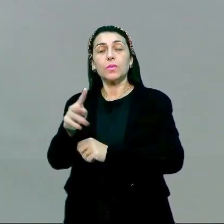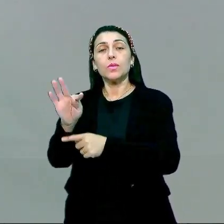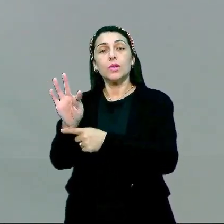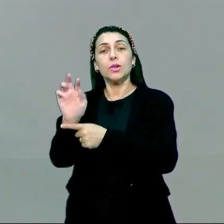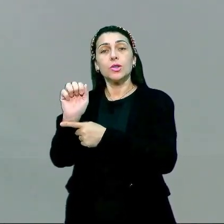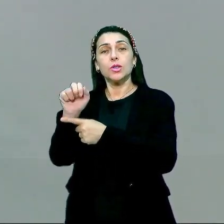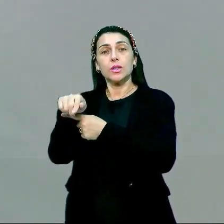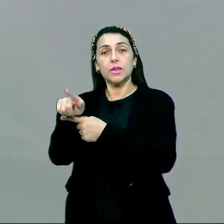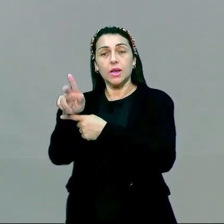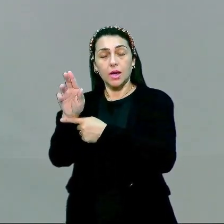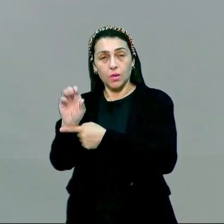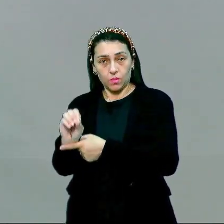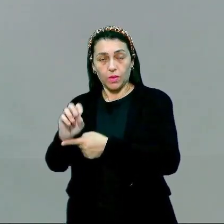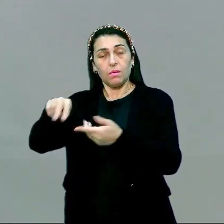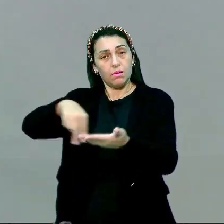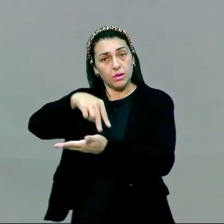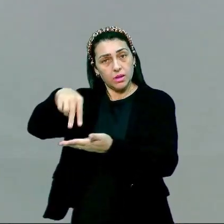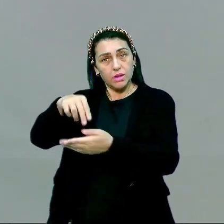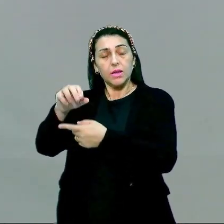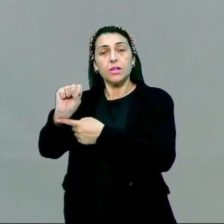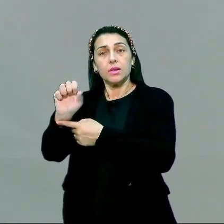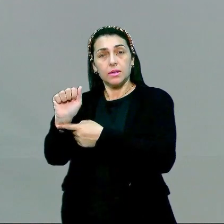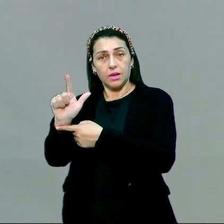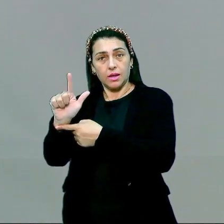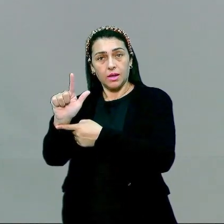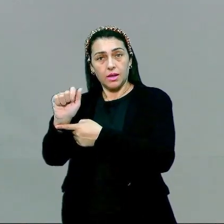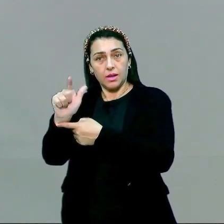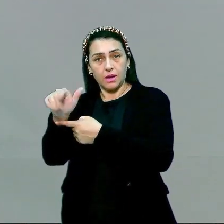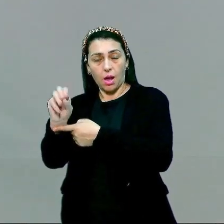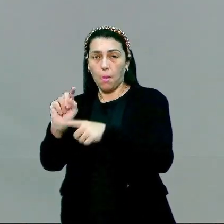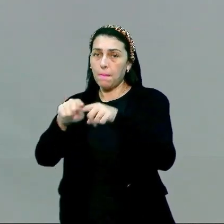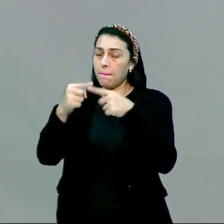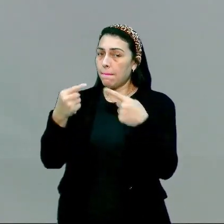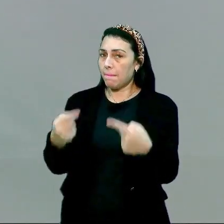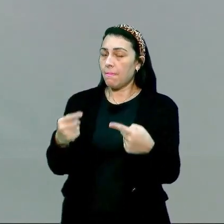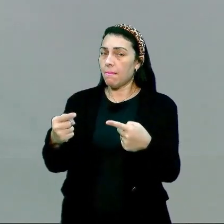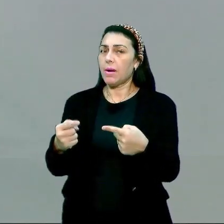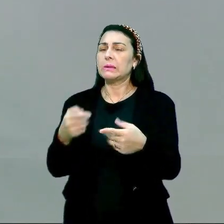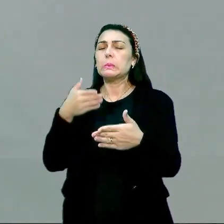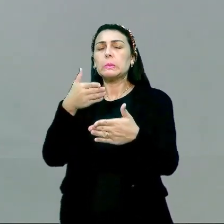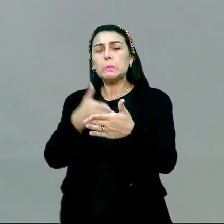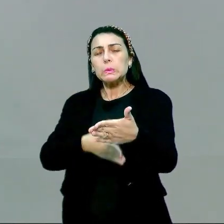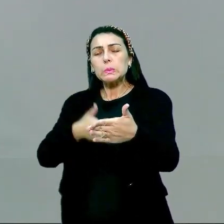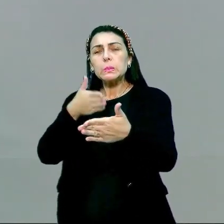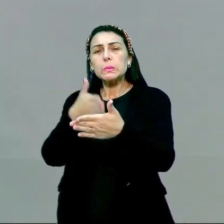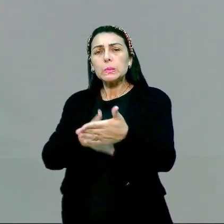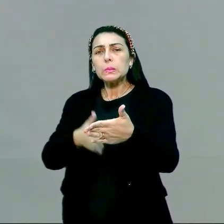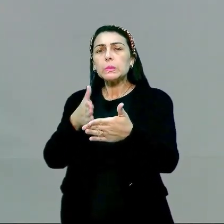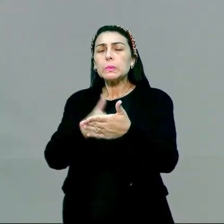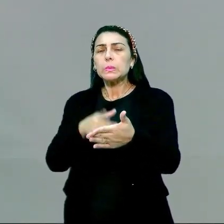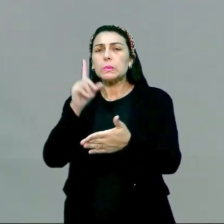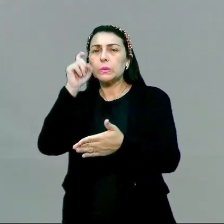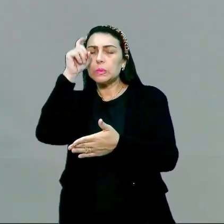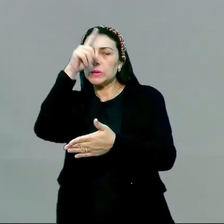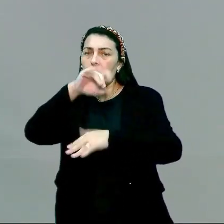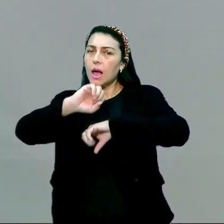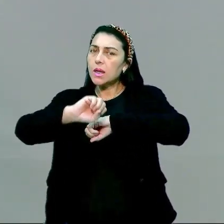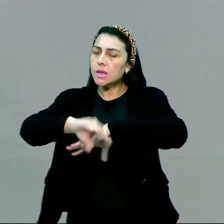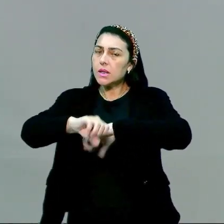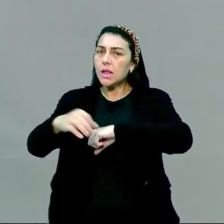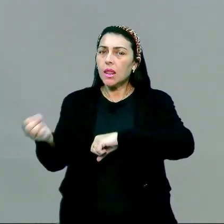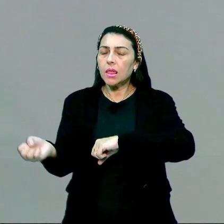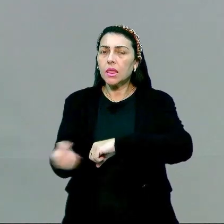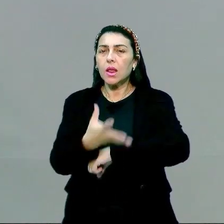que é uma daça de salão, né? Mas, né, que enfrenta dificuldades ao ministrar essa nova